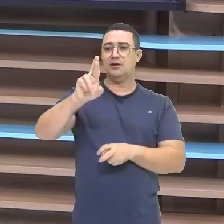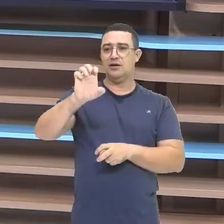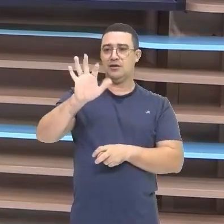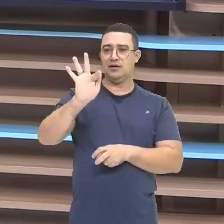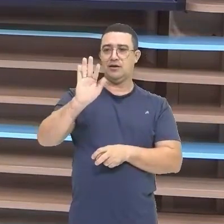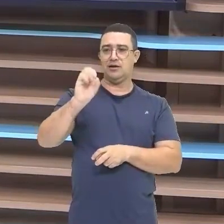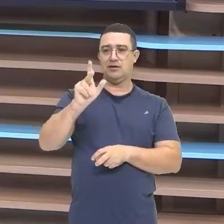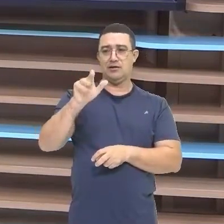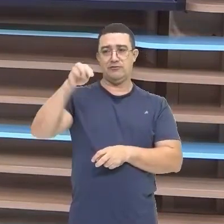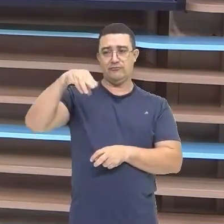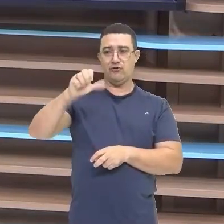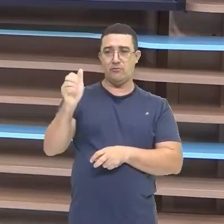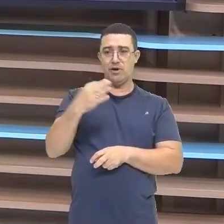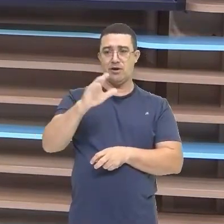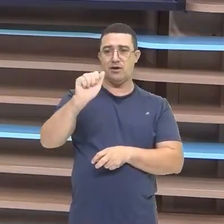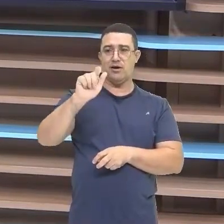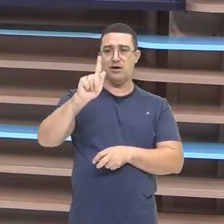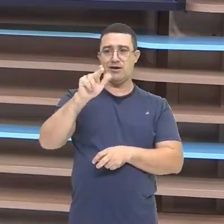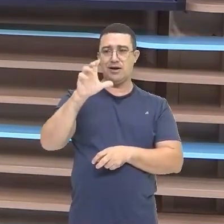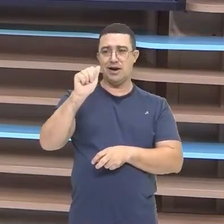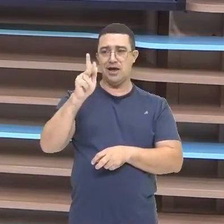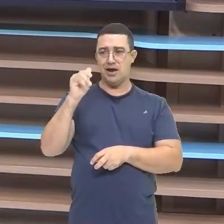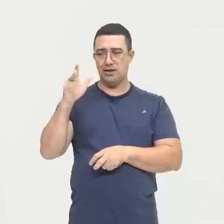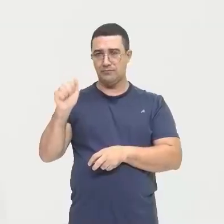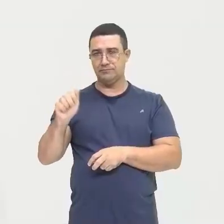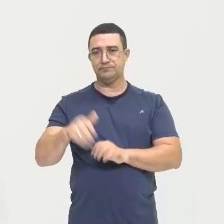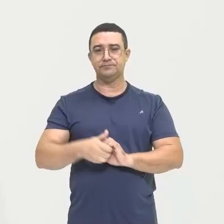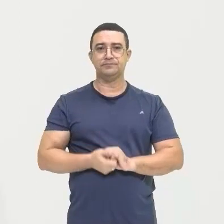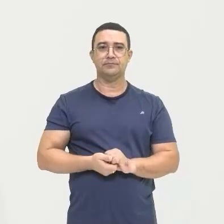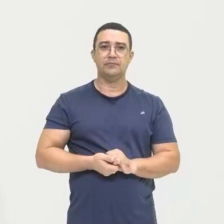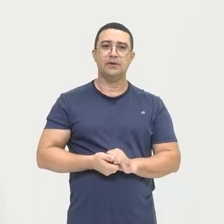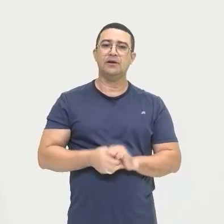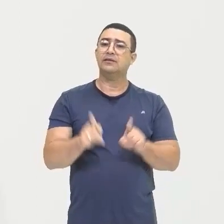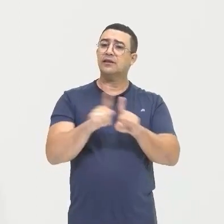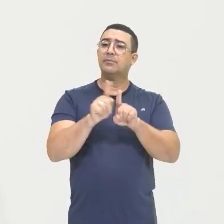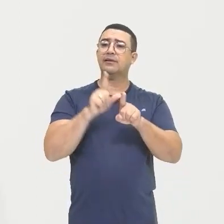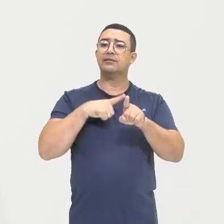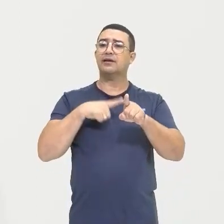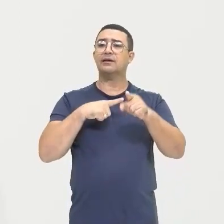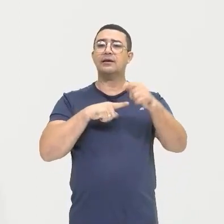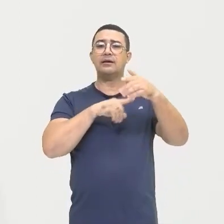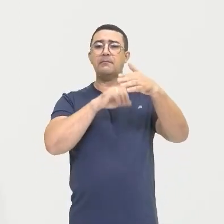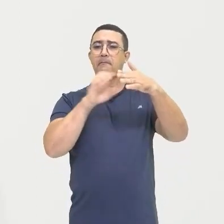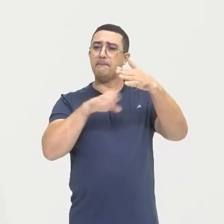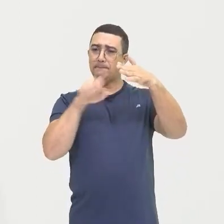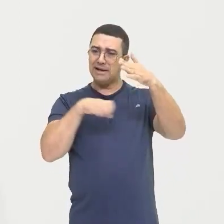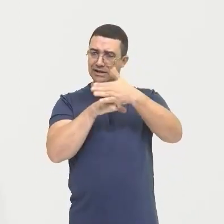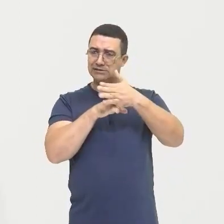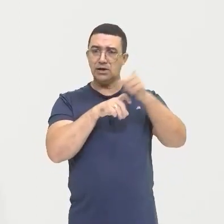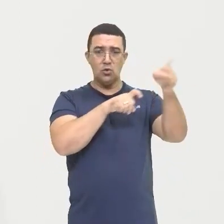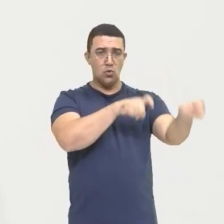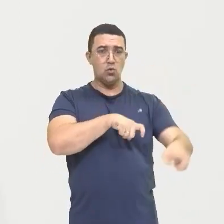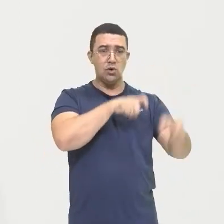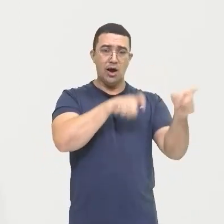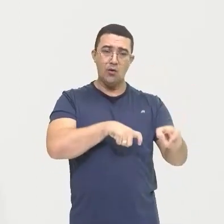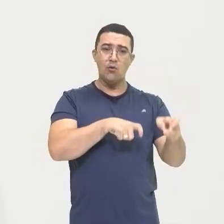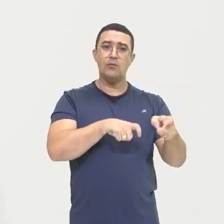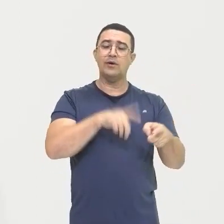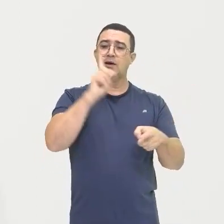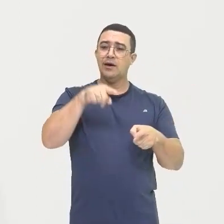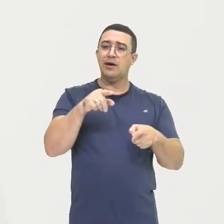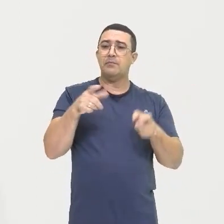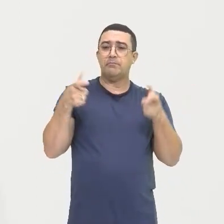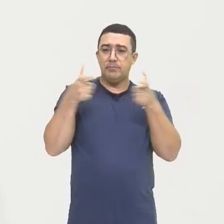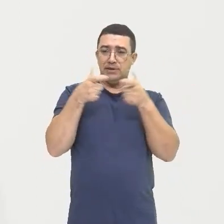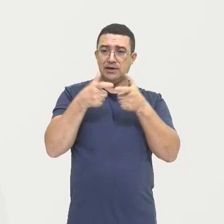Aí nós temos A empresa rural Que são propriedades De porte médio Tá bom Então